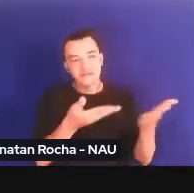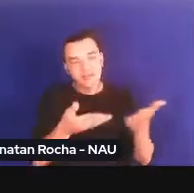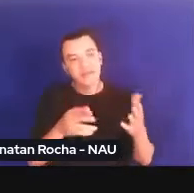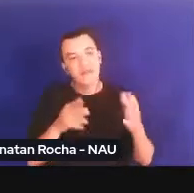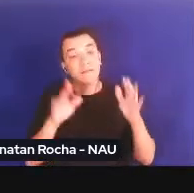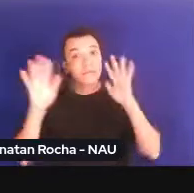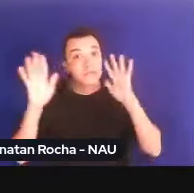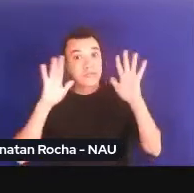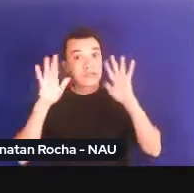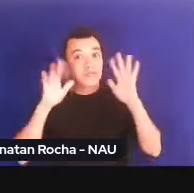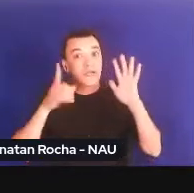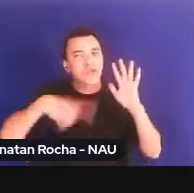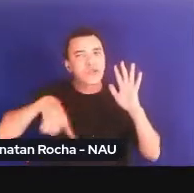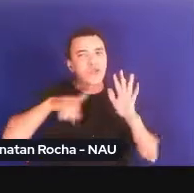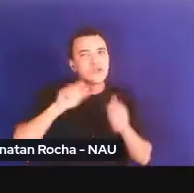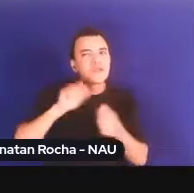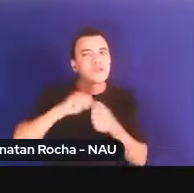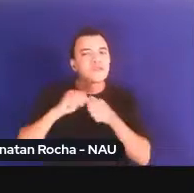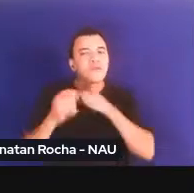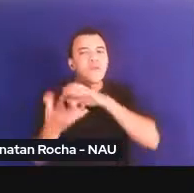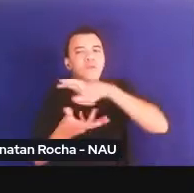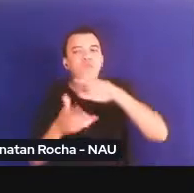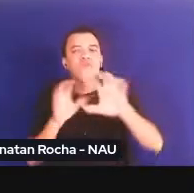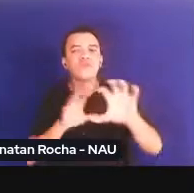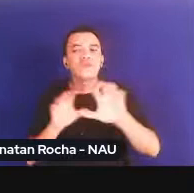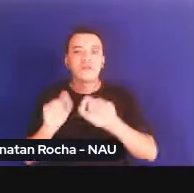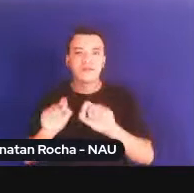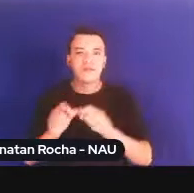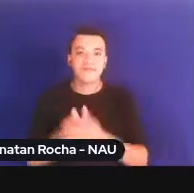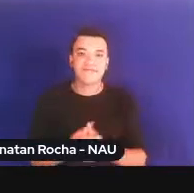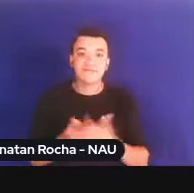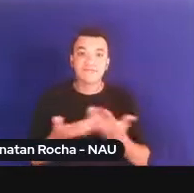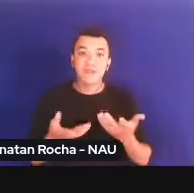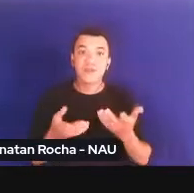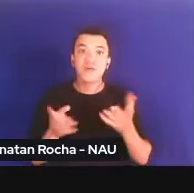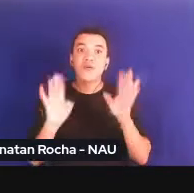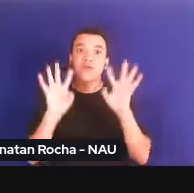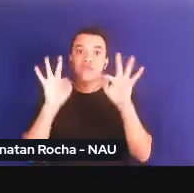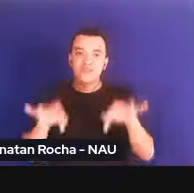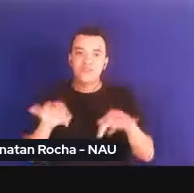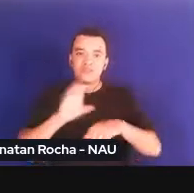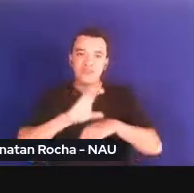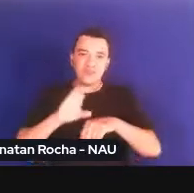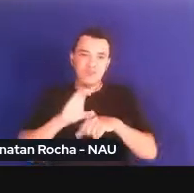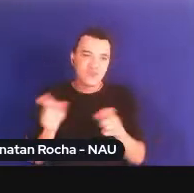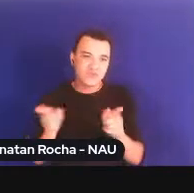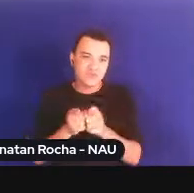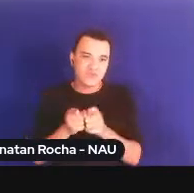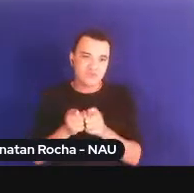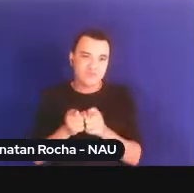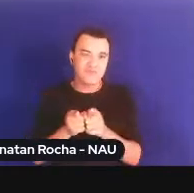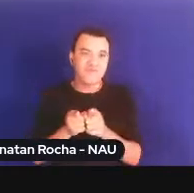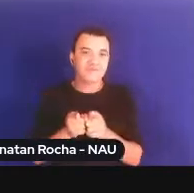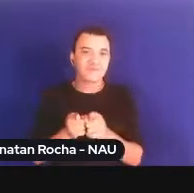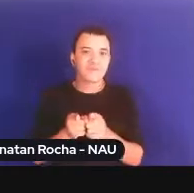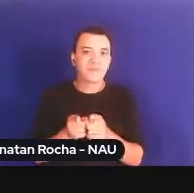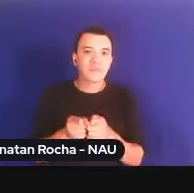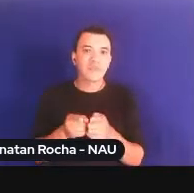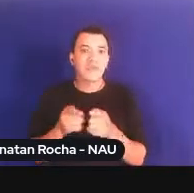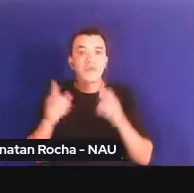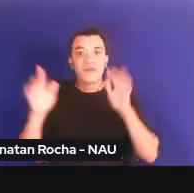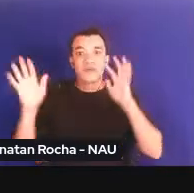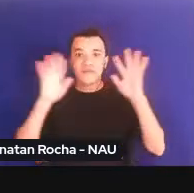nosso papel no mundo bem queridos então finalizando o nosso curso de curta duração para refletir